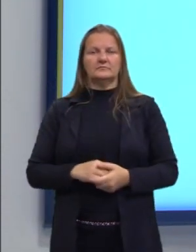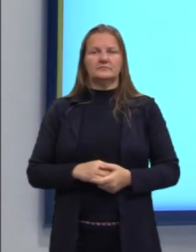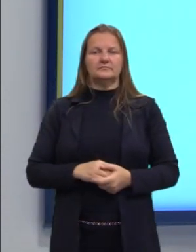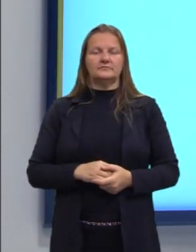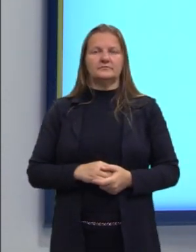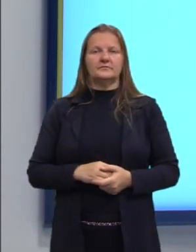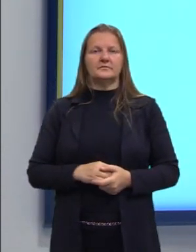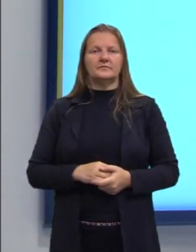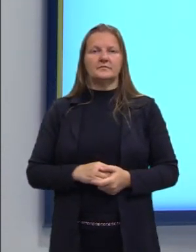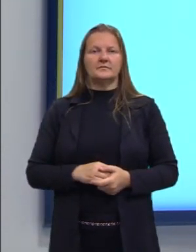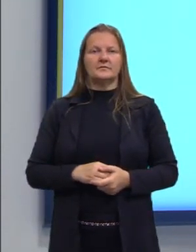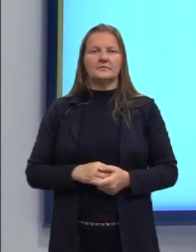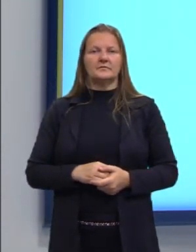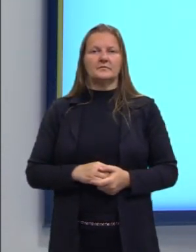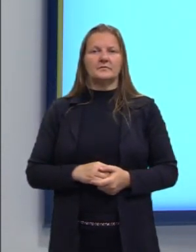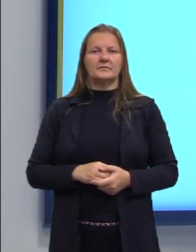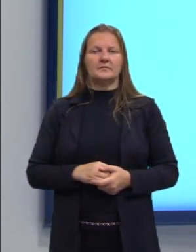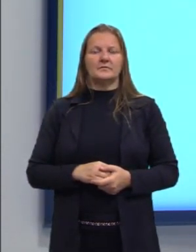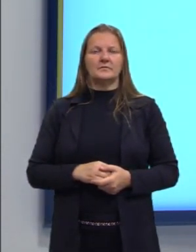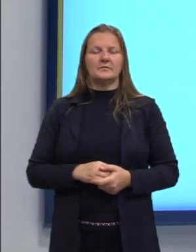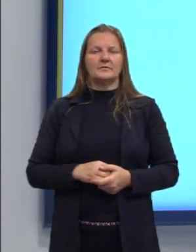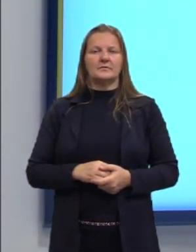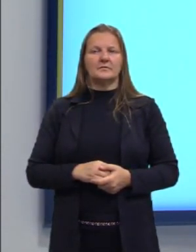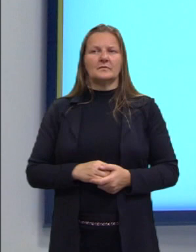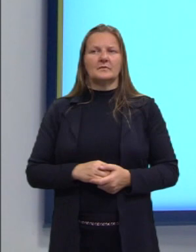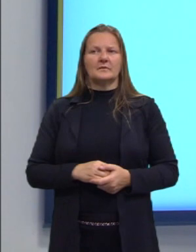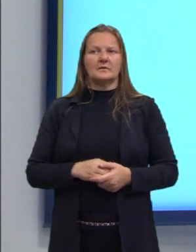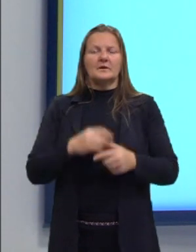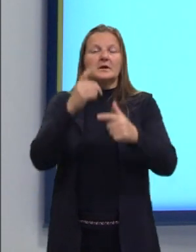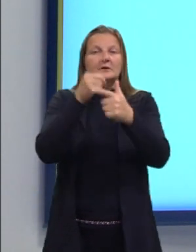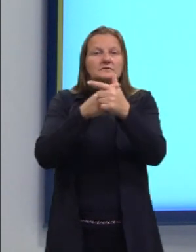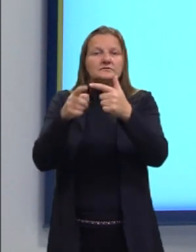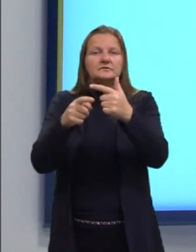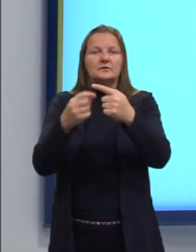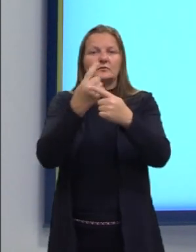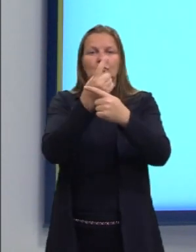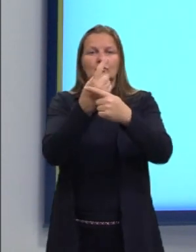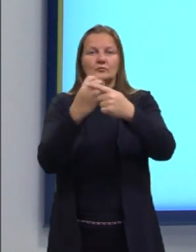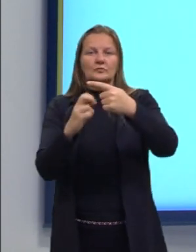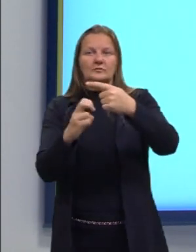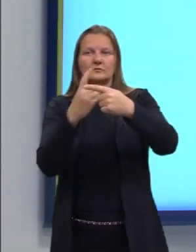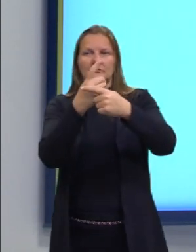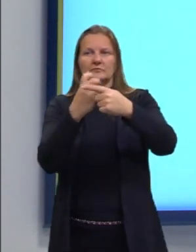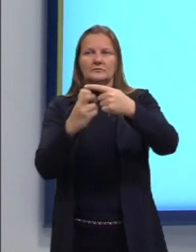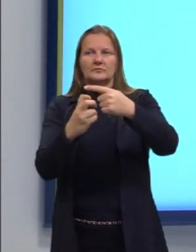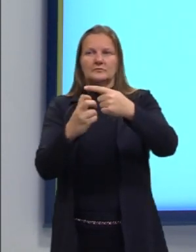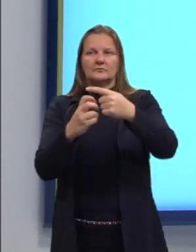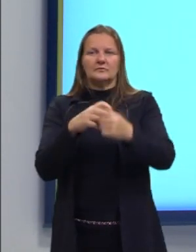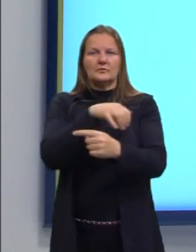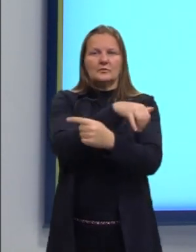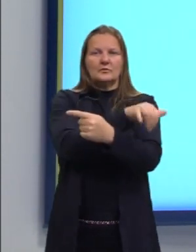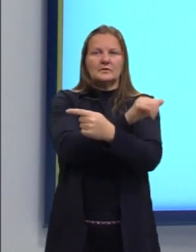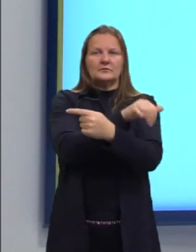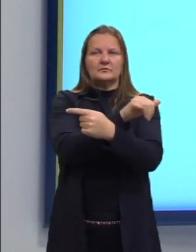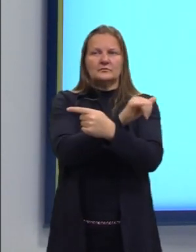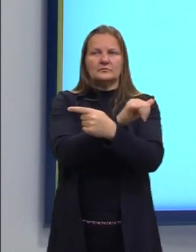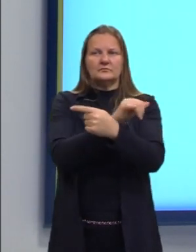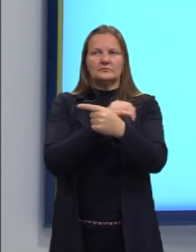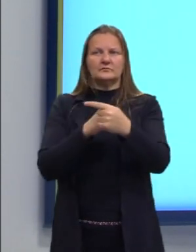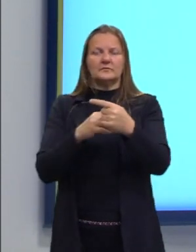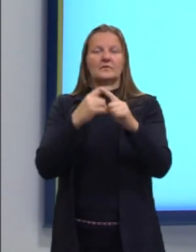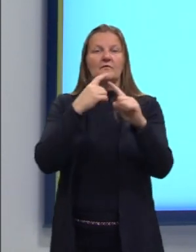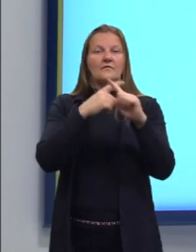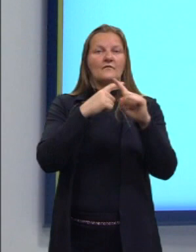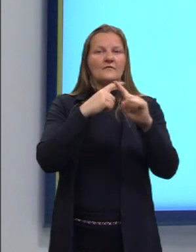uma divisão com fração. Então, a gente mantém a primeira fração, ou o primeiro valor, que seria o Y, e